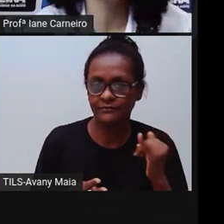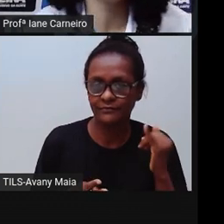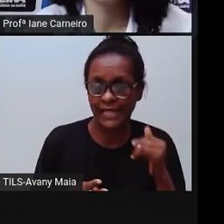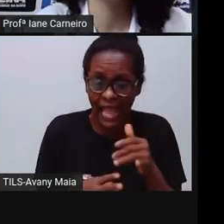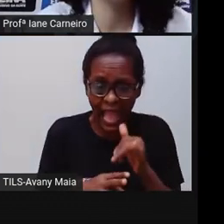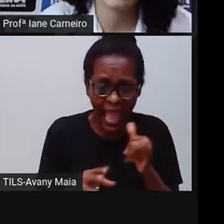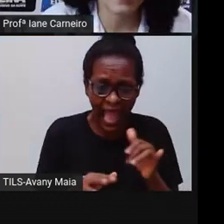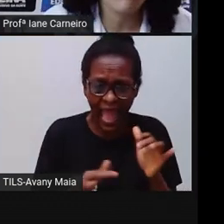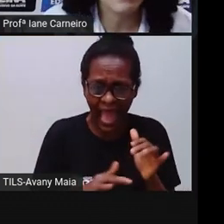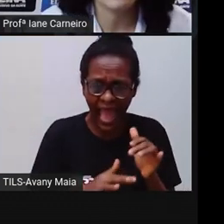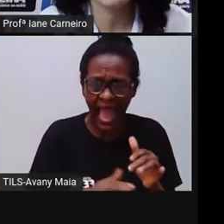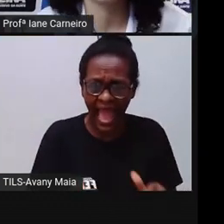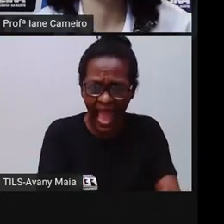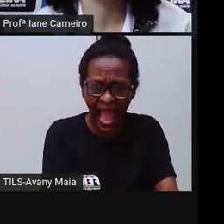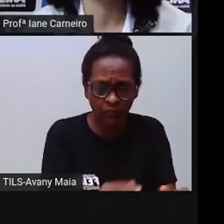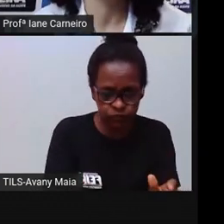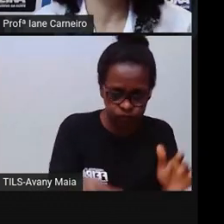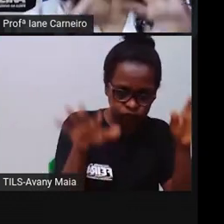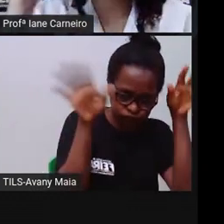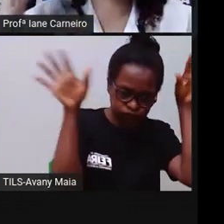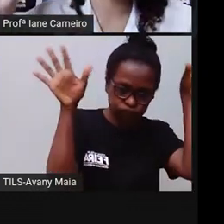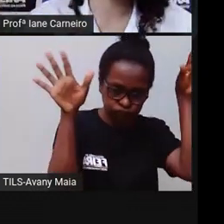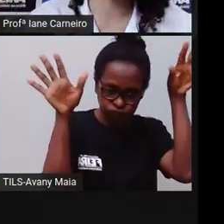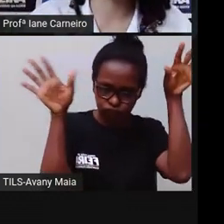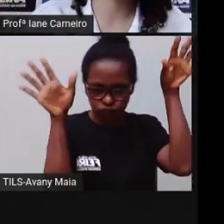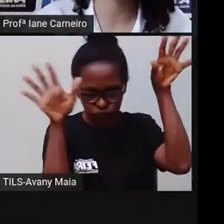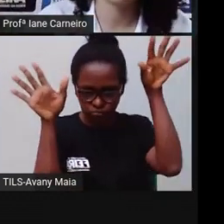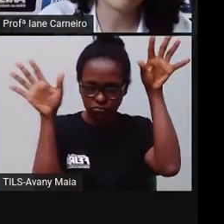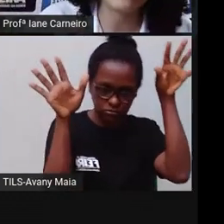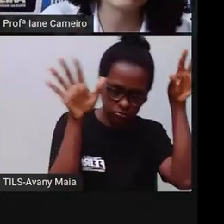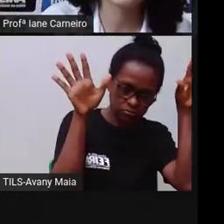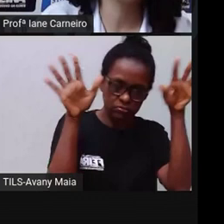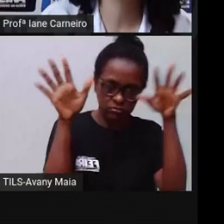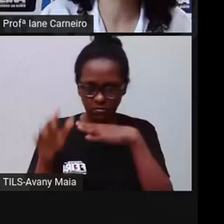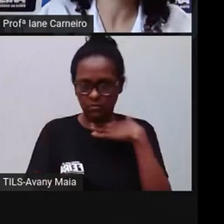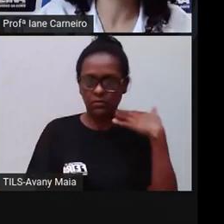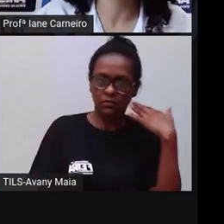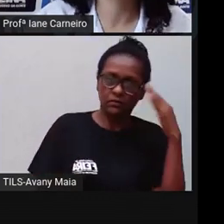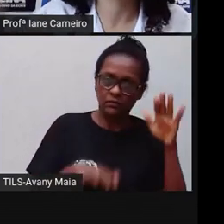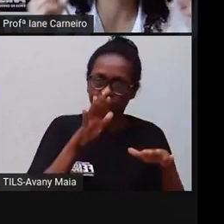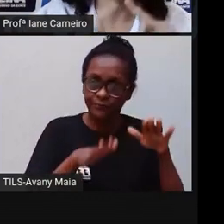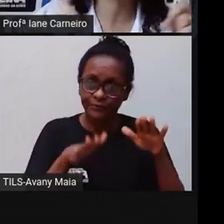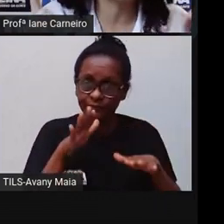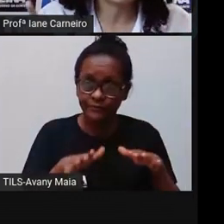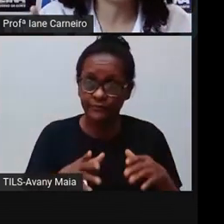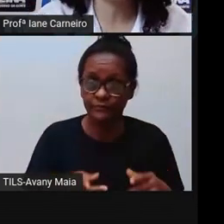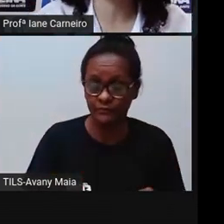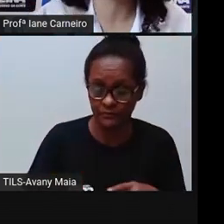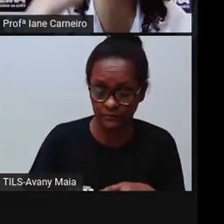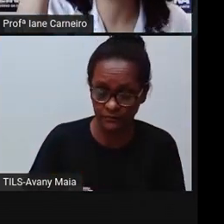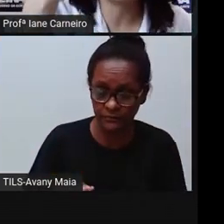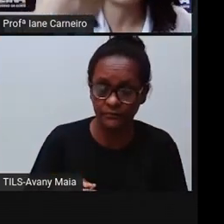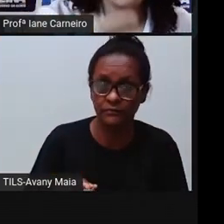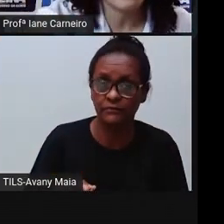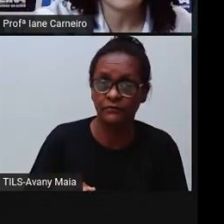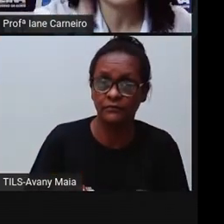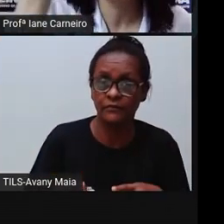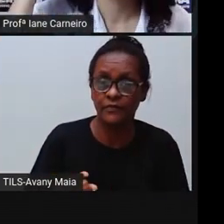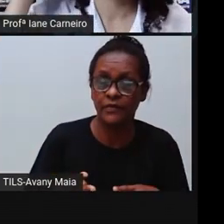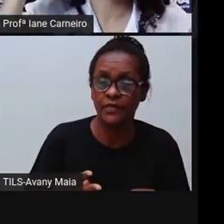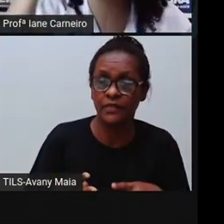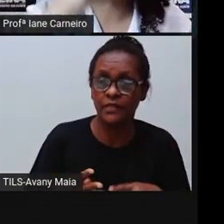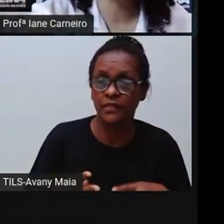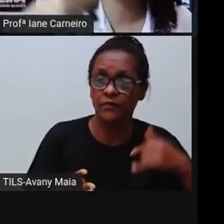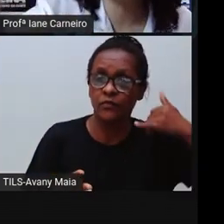Tem o risco também de se queimar, se houver alguma explosão na tomada, né? Então, não pode. Outra coisa que também não pode é usar o celular,